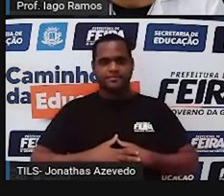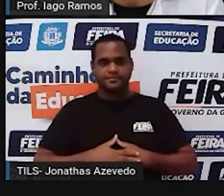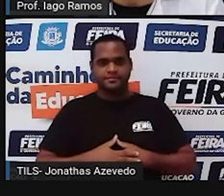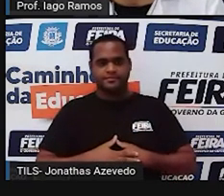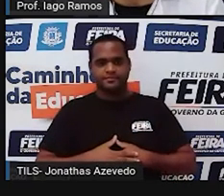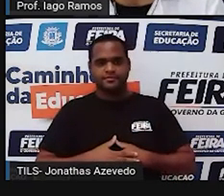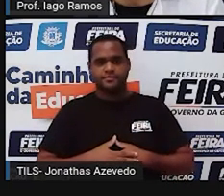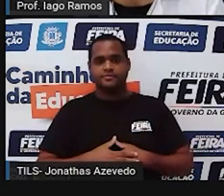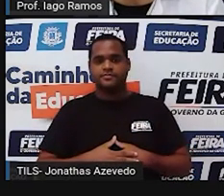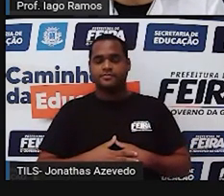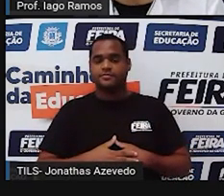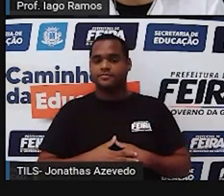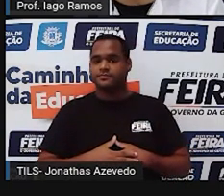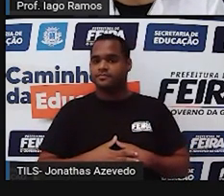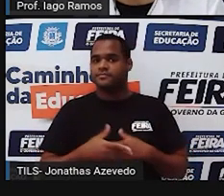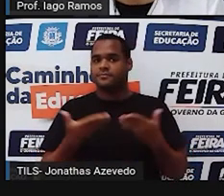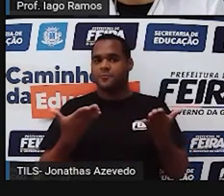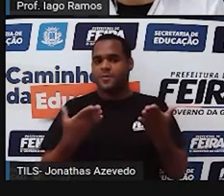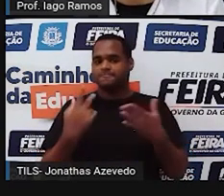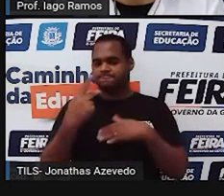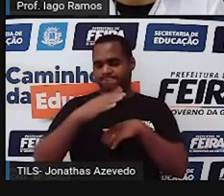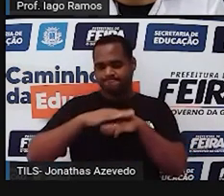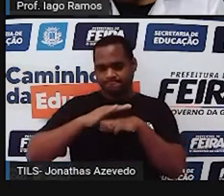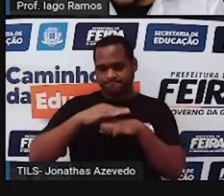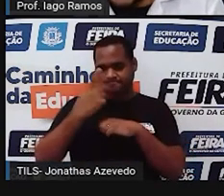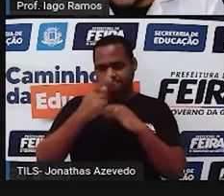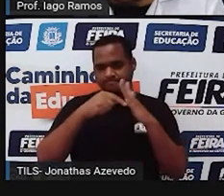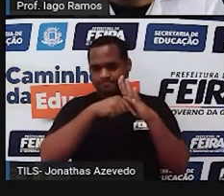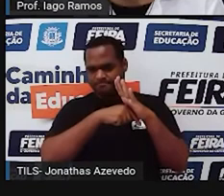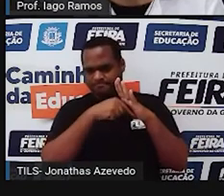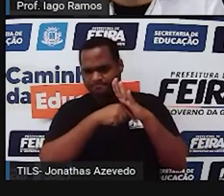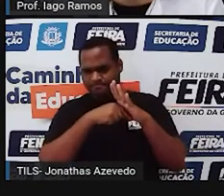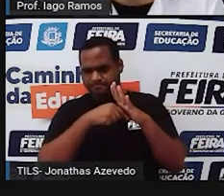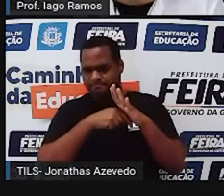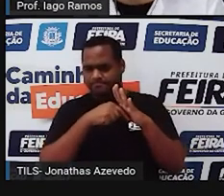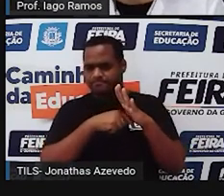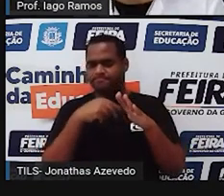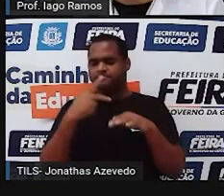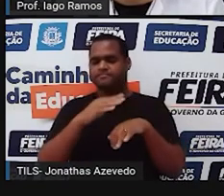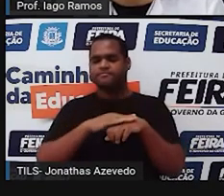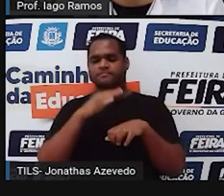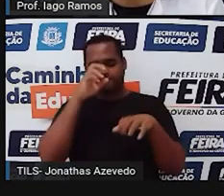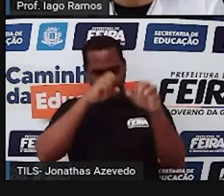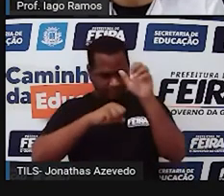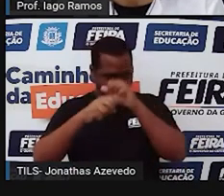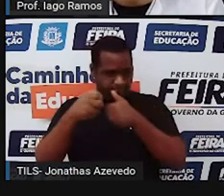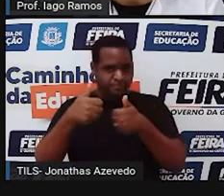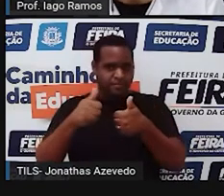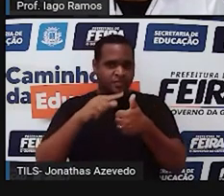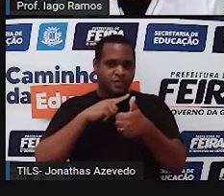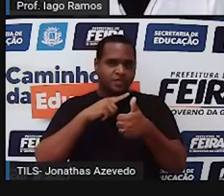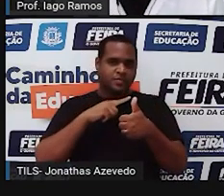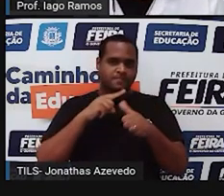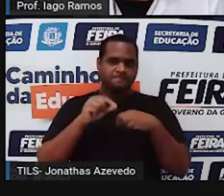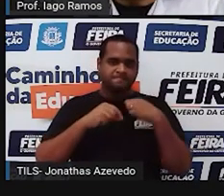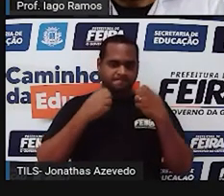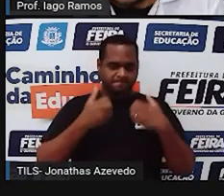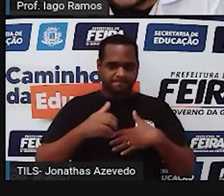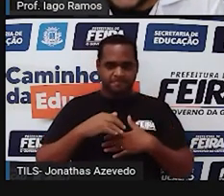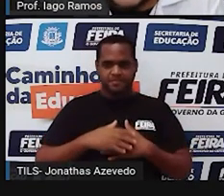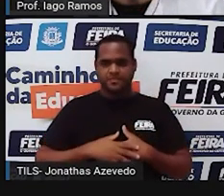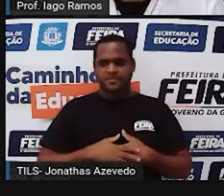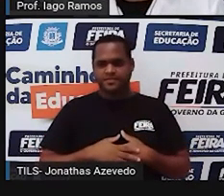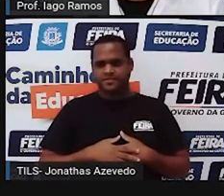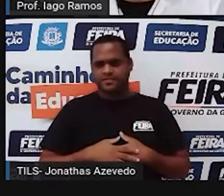bom então momento de se avaliar né avaliar o que a gente aprendeu dessa aula como